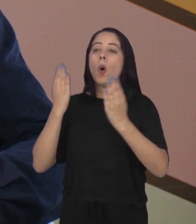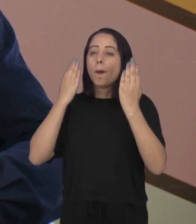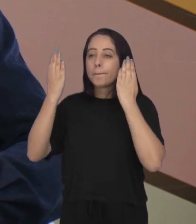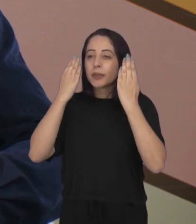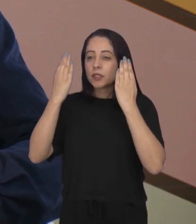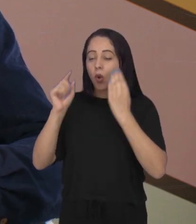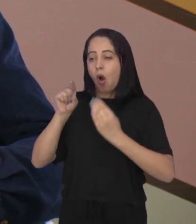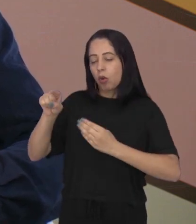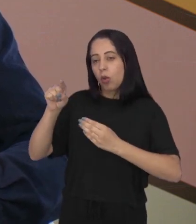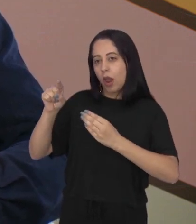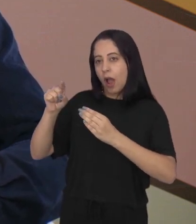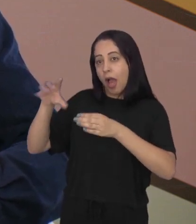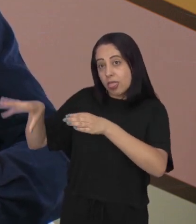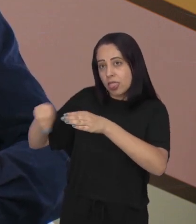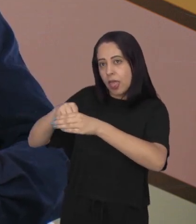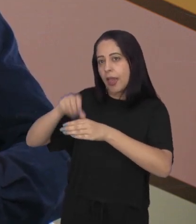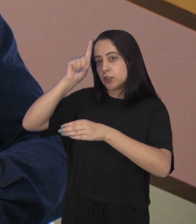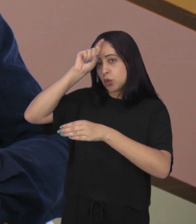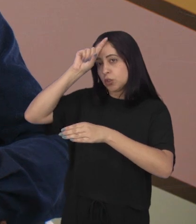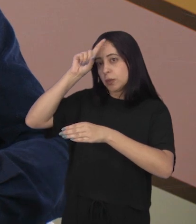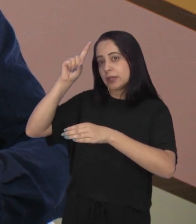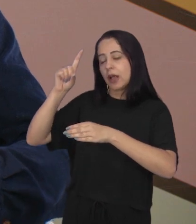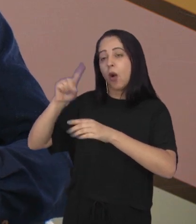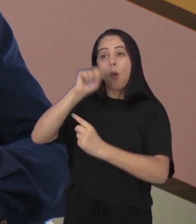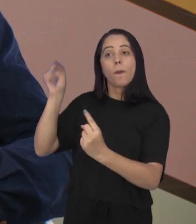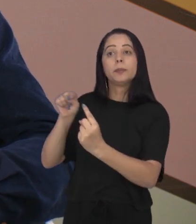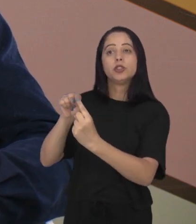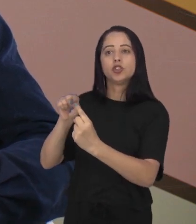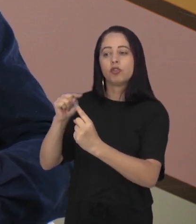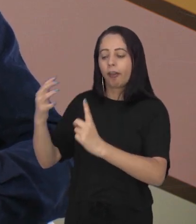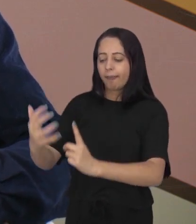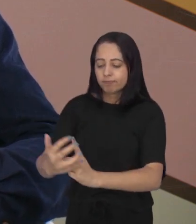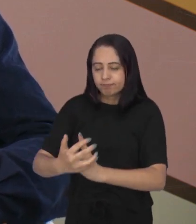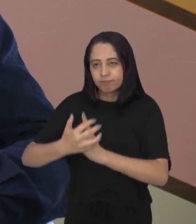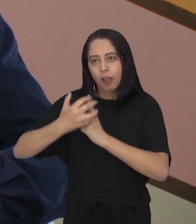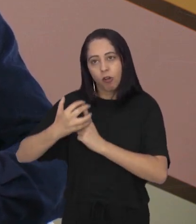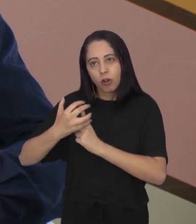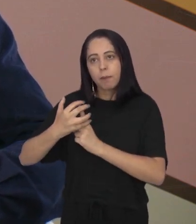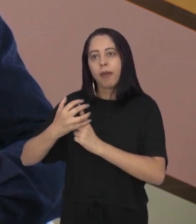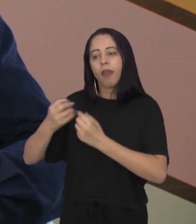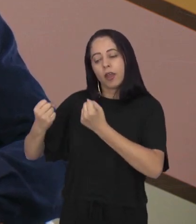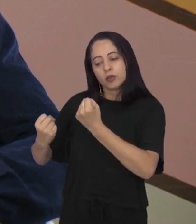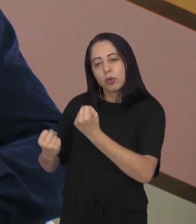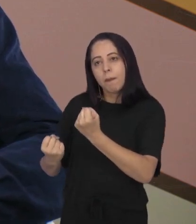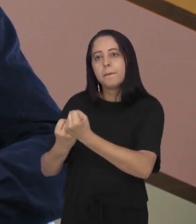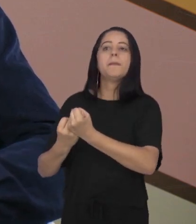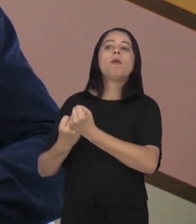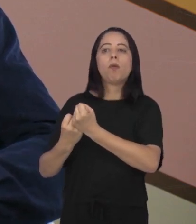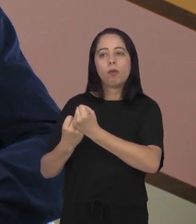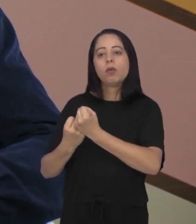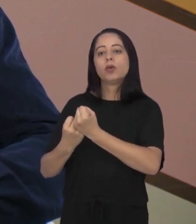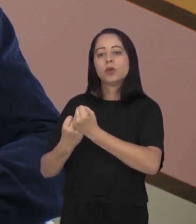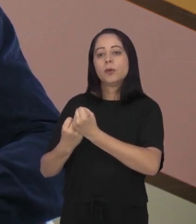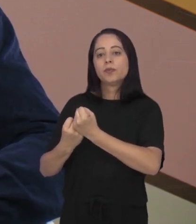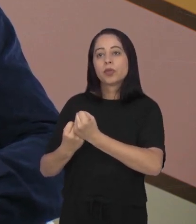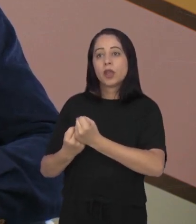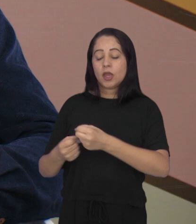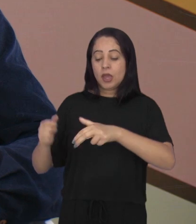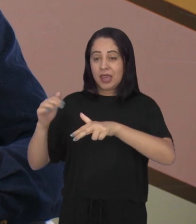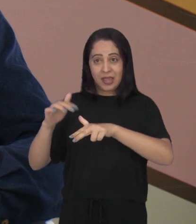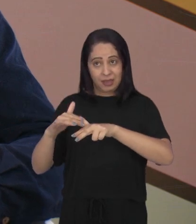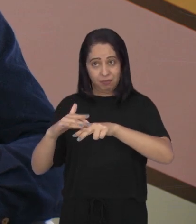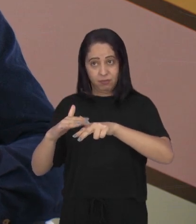Nós trabalhamos como psicólogo dentro da instituição, é dar um suporte emocional, o acolhimento, né? Trazer um